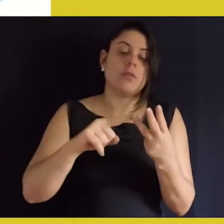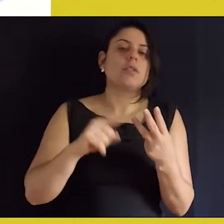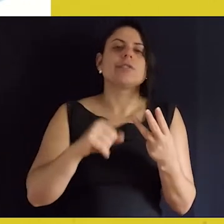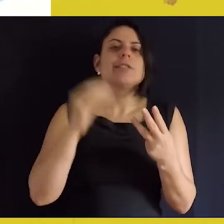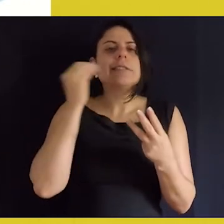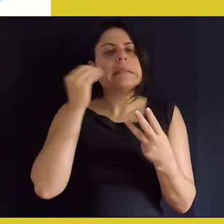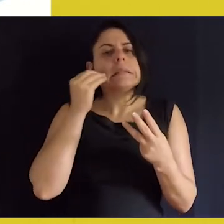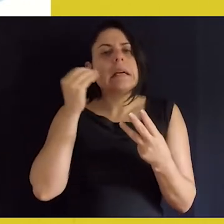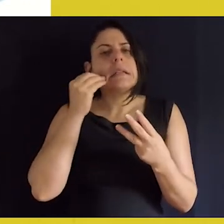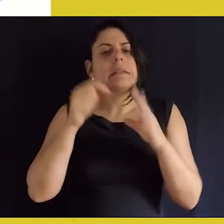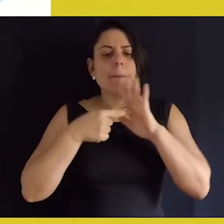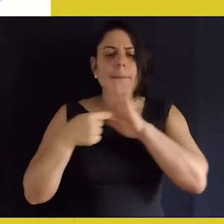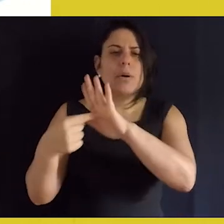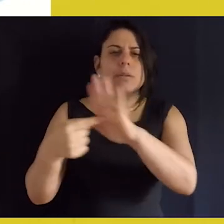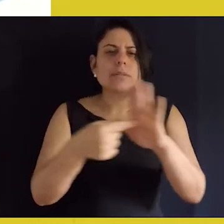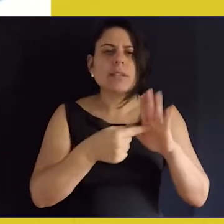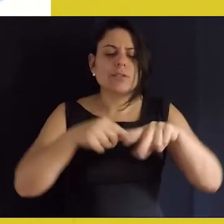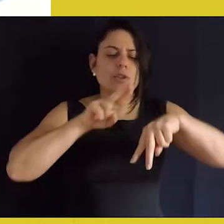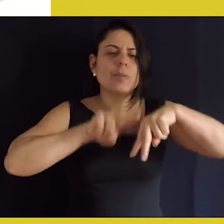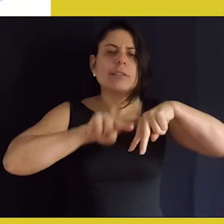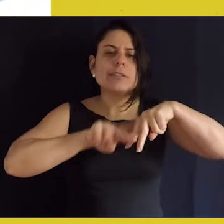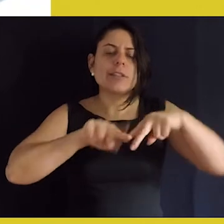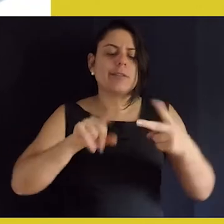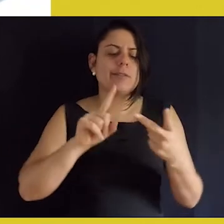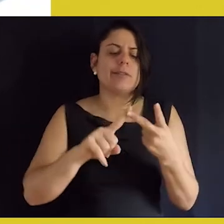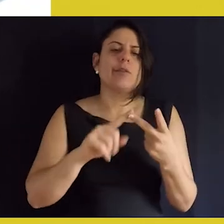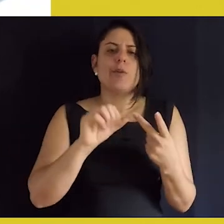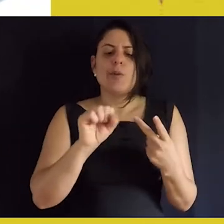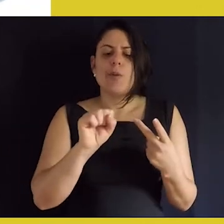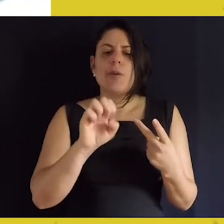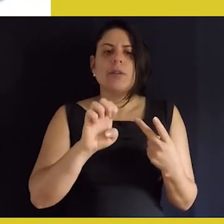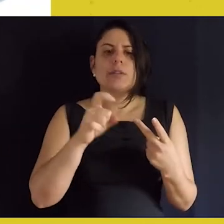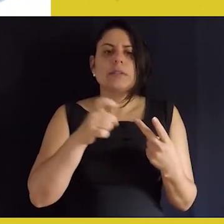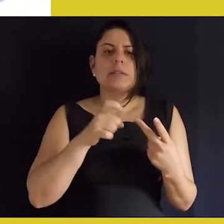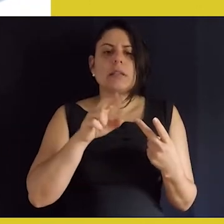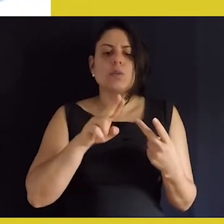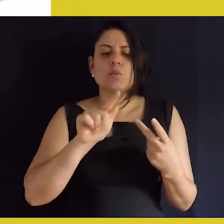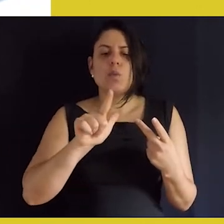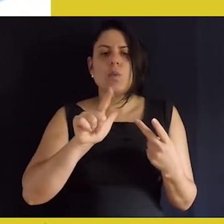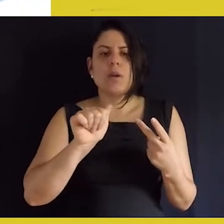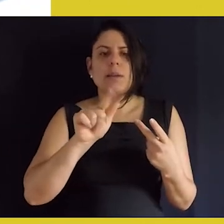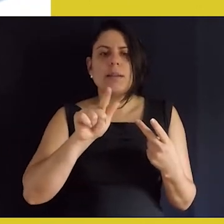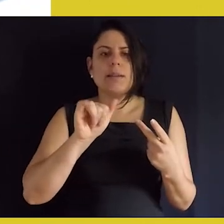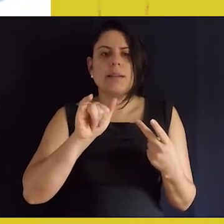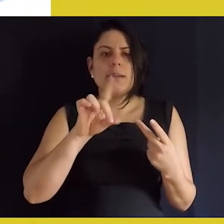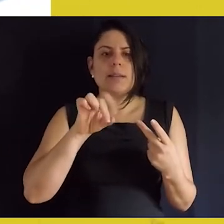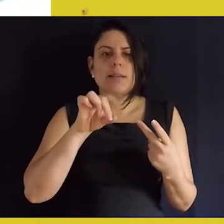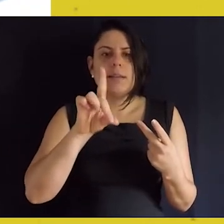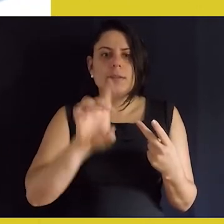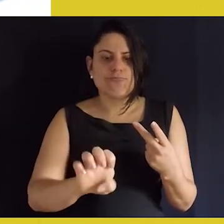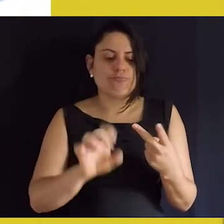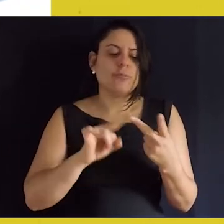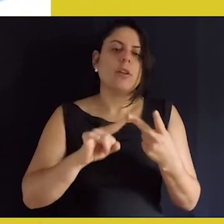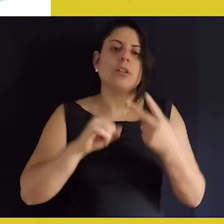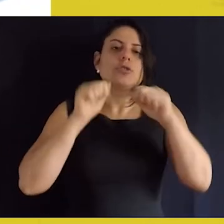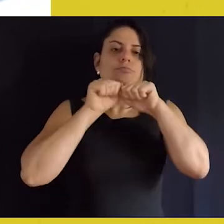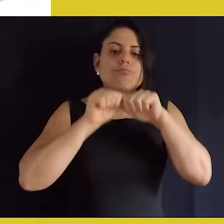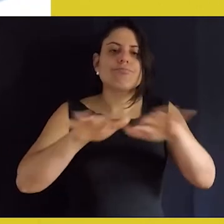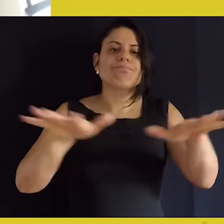é um projeto onde nós buscamos levar discussão acadêmica sobre gênero e sexualidade para a sociedade através de